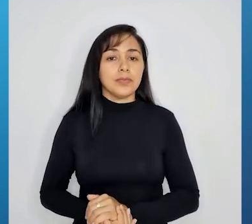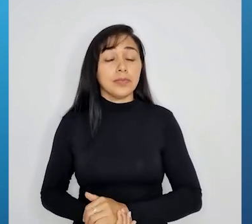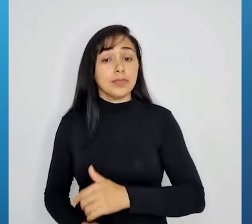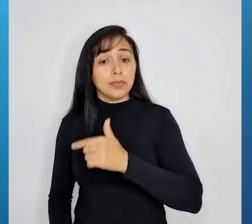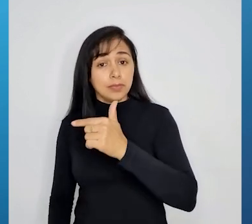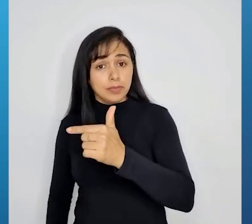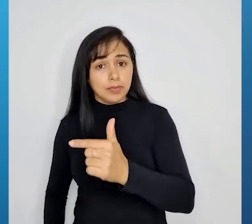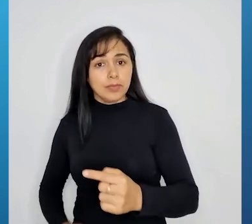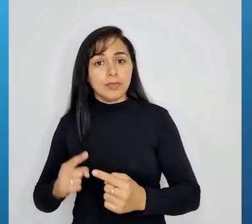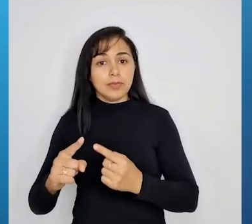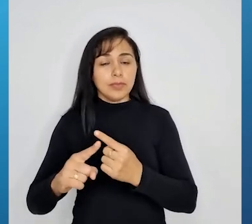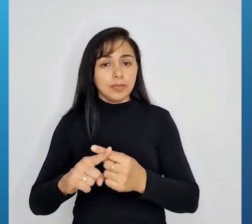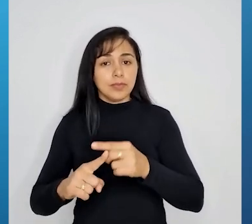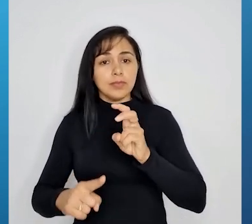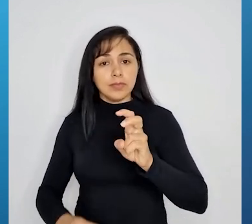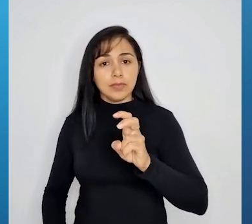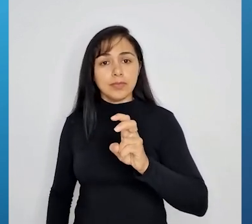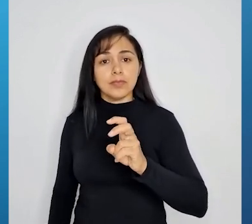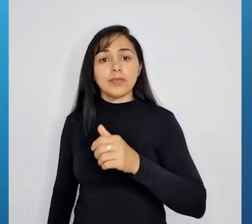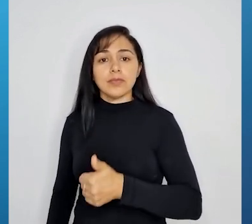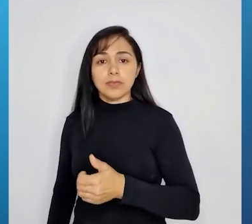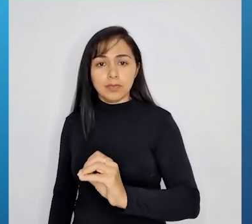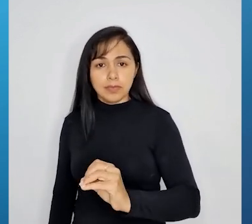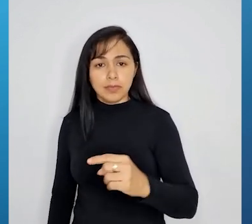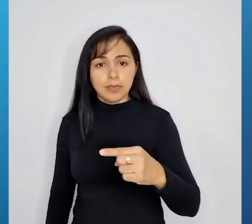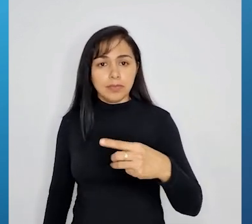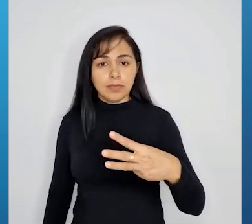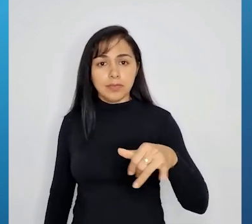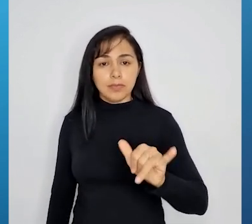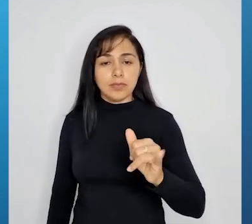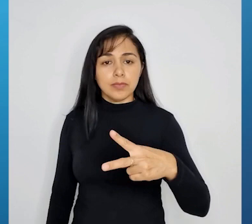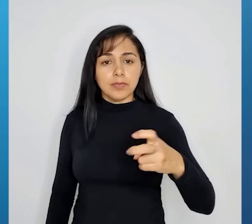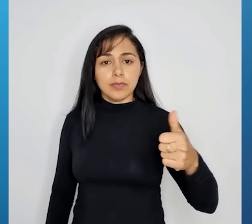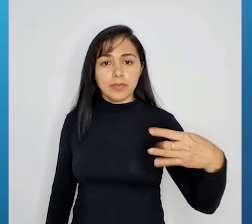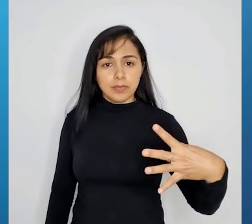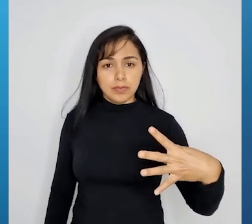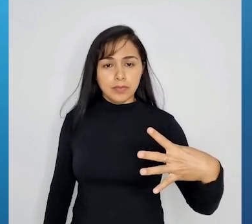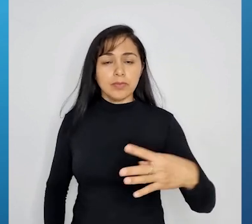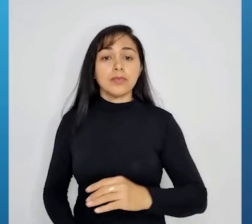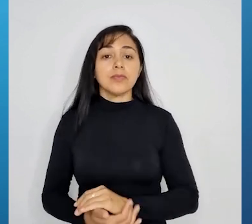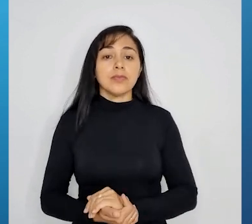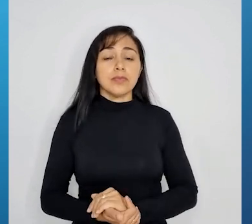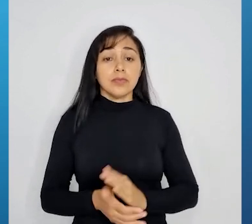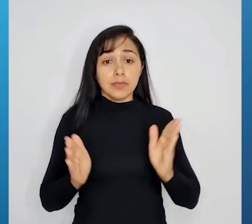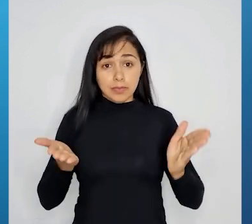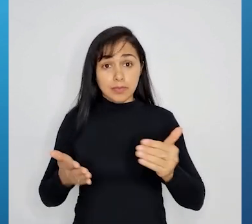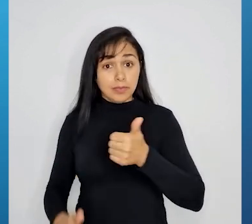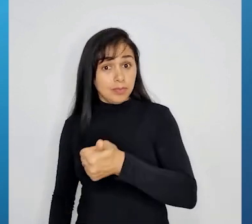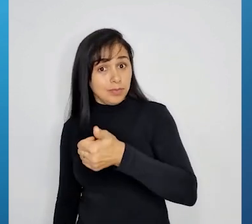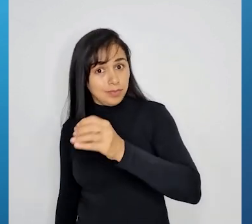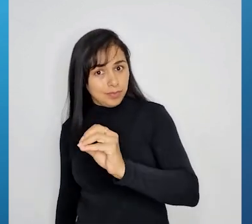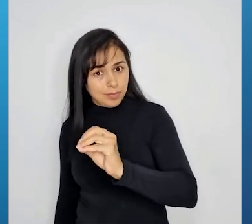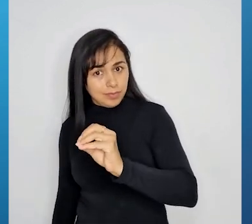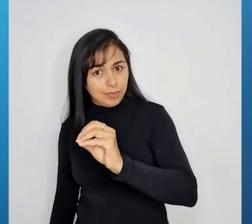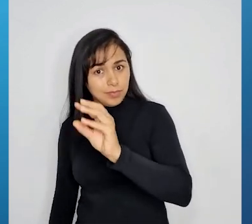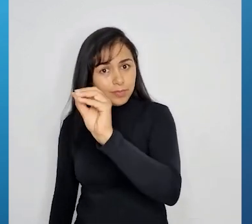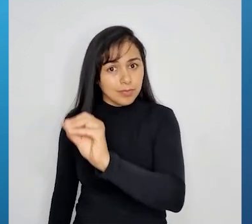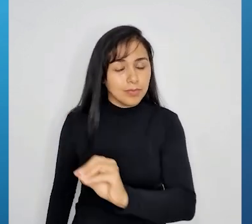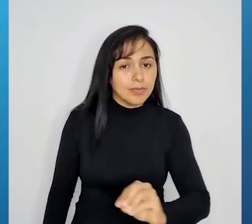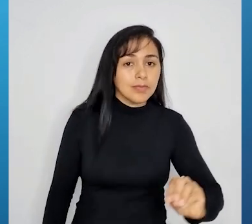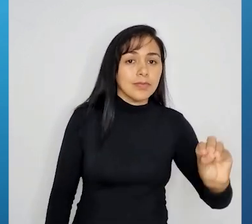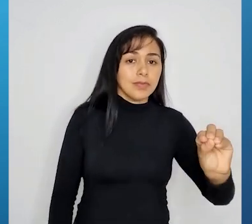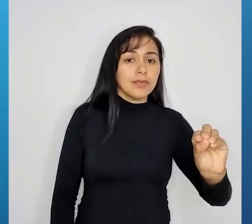5 é 10. Menos 3y igual a 14. Vou passar o 10 para o segundo membro.